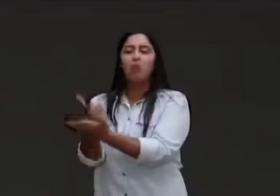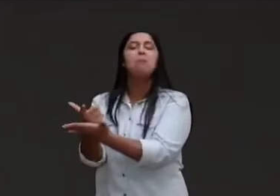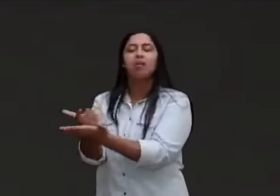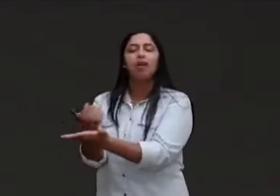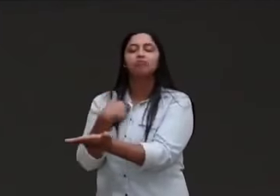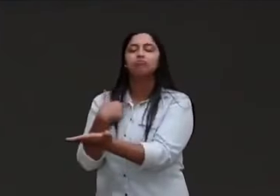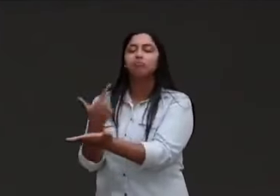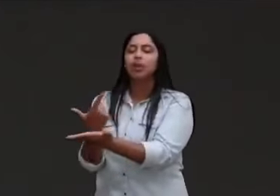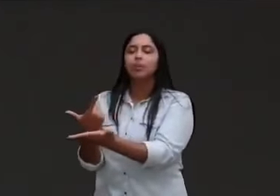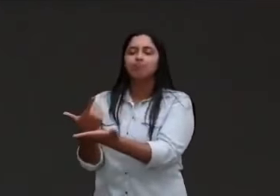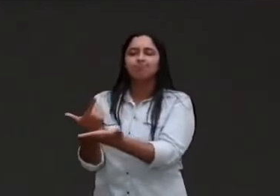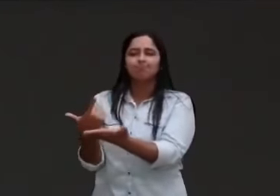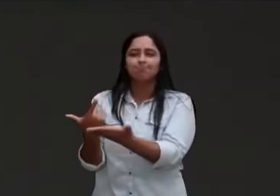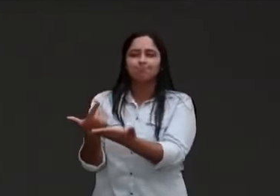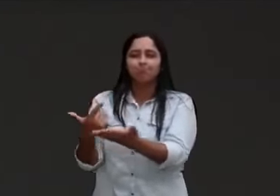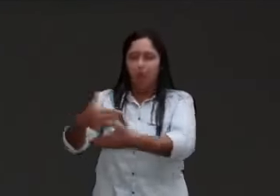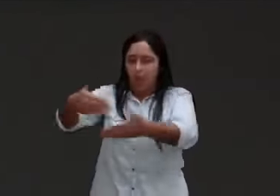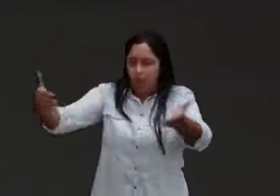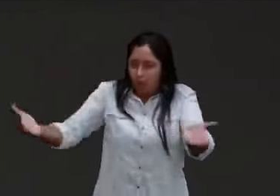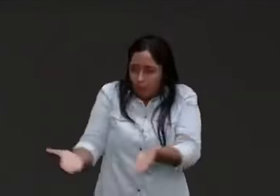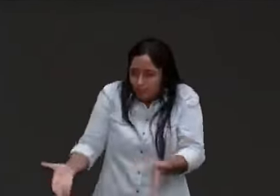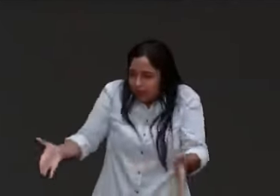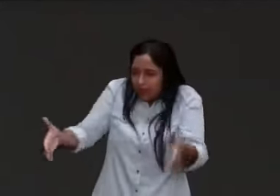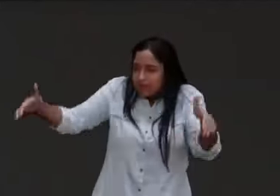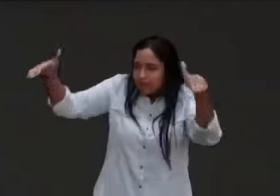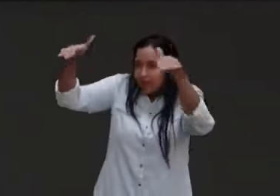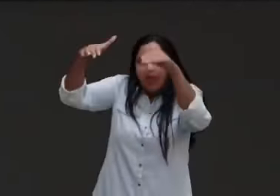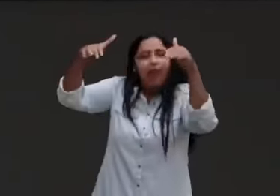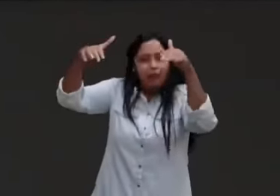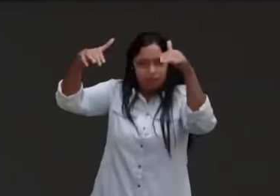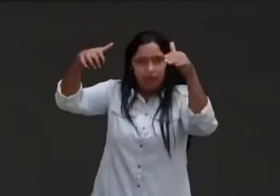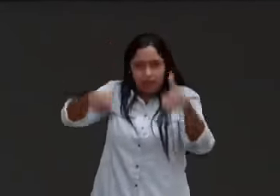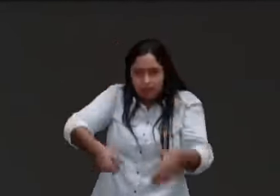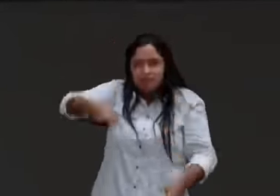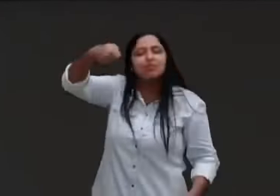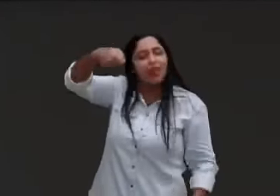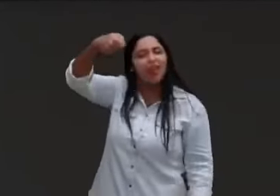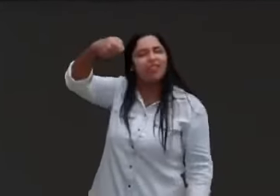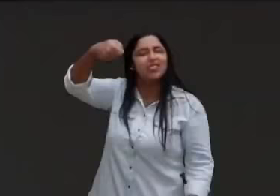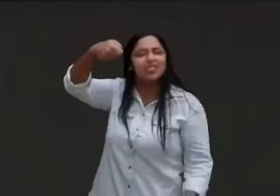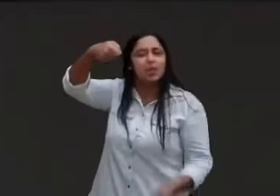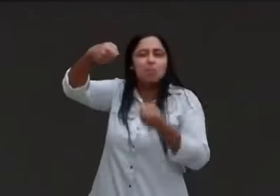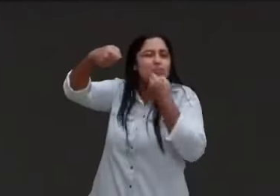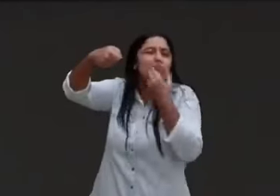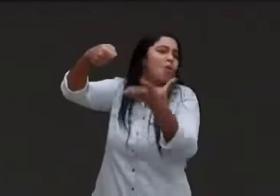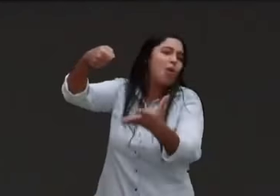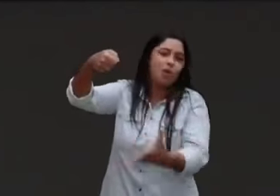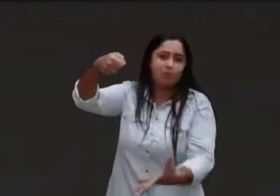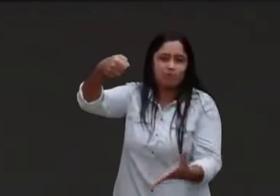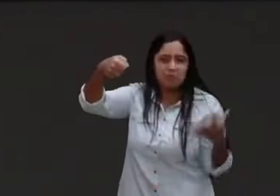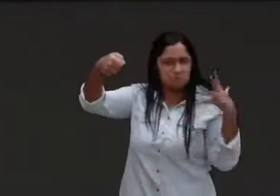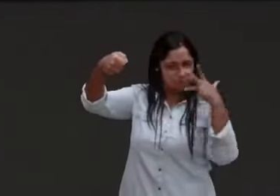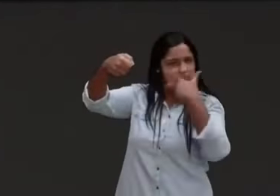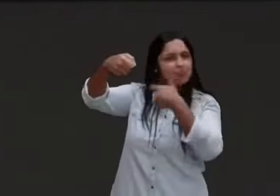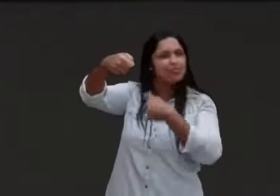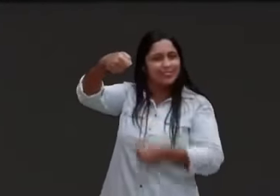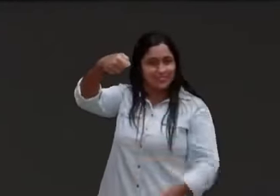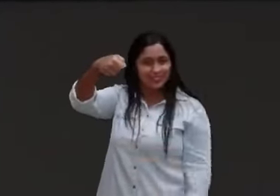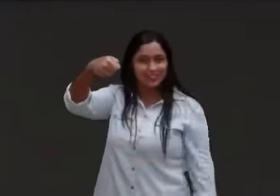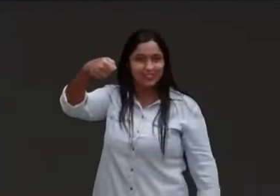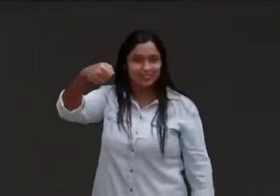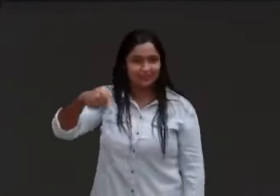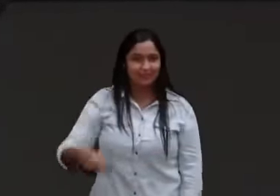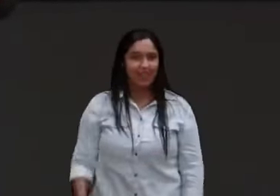cesta, tinha uma cesta, ela sobrando lá em casa, aí eu fui e montei, ficou mais barato que contratar com alguém, desculpa a concorrência,